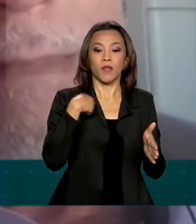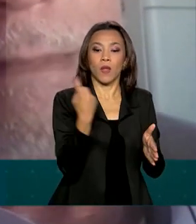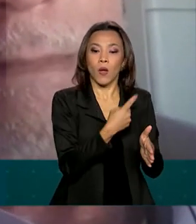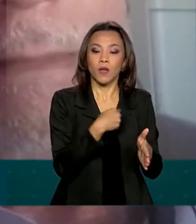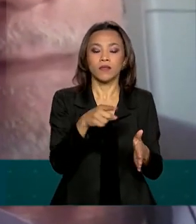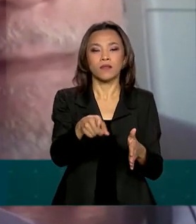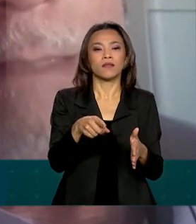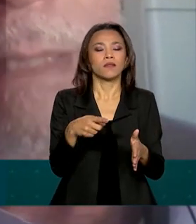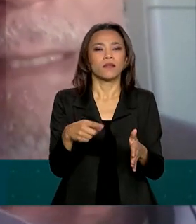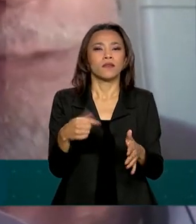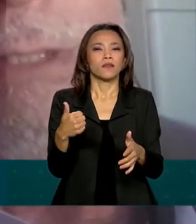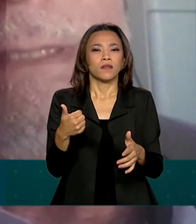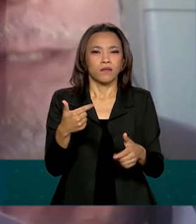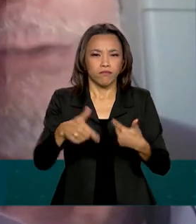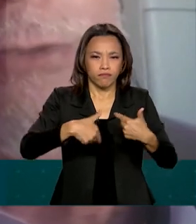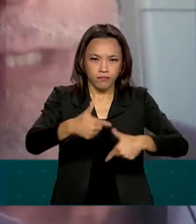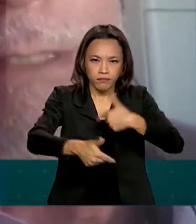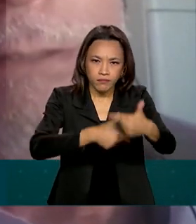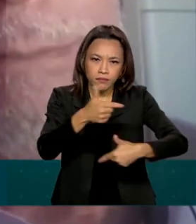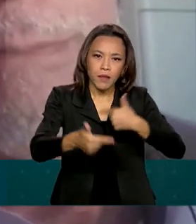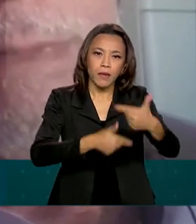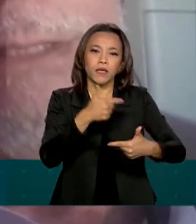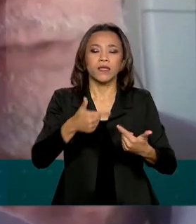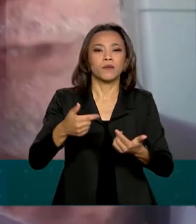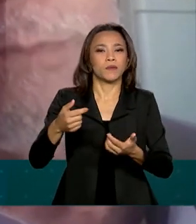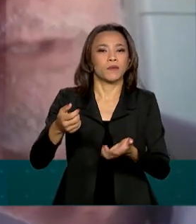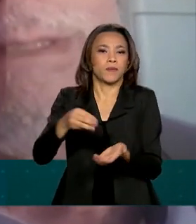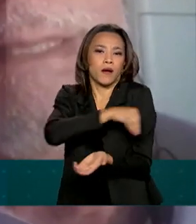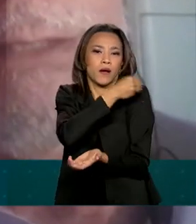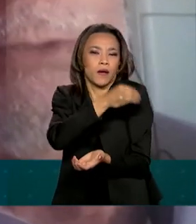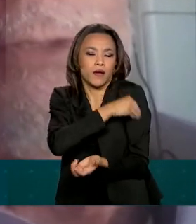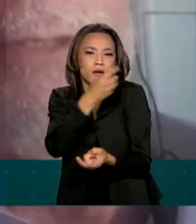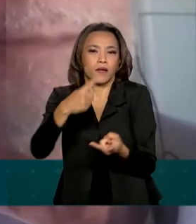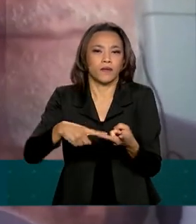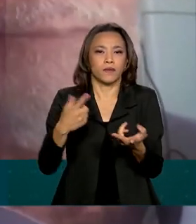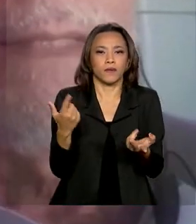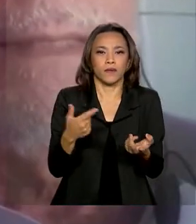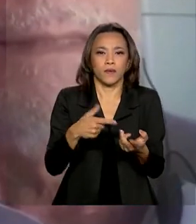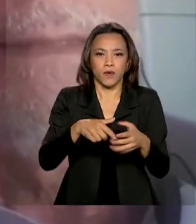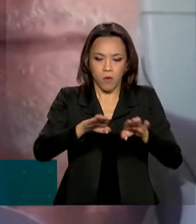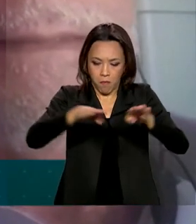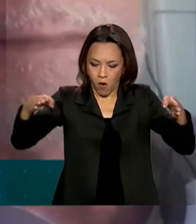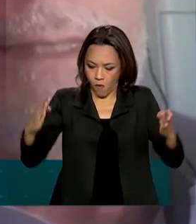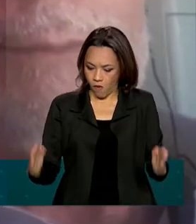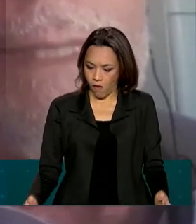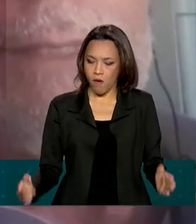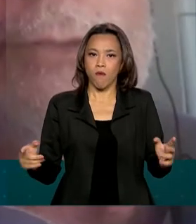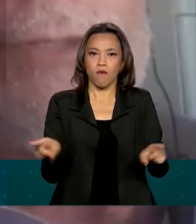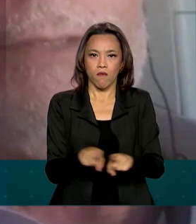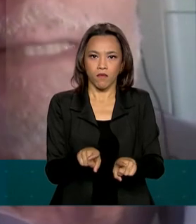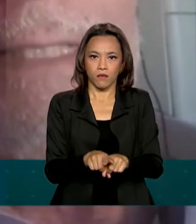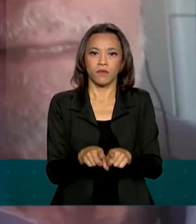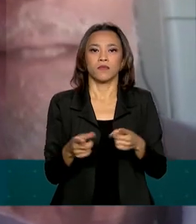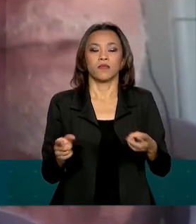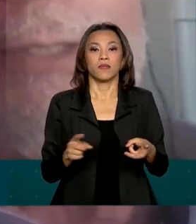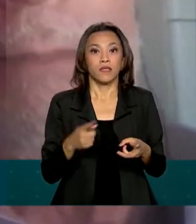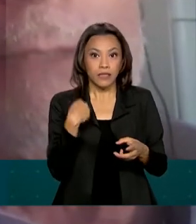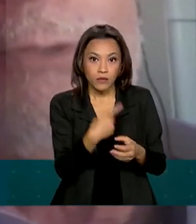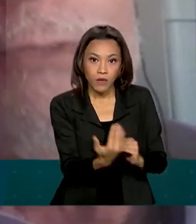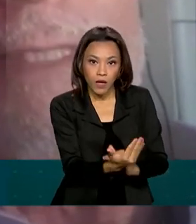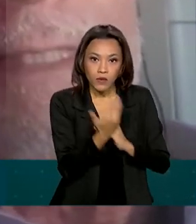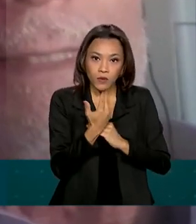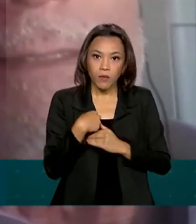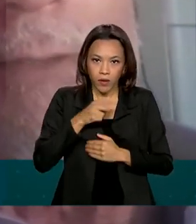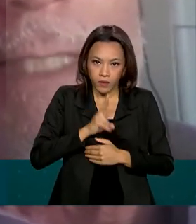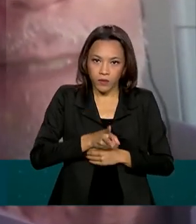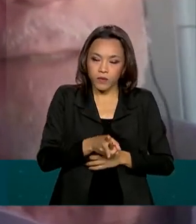e aplicadores de álcool gel. Isso nos possibilitou ter uma continuidade, não